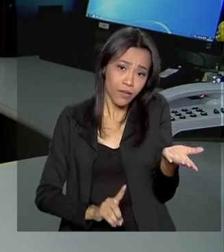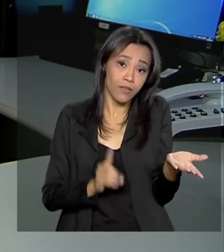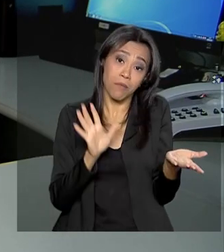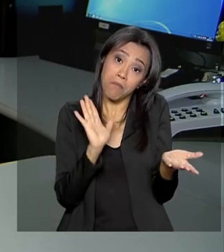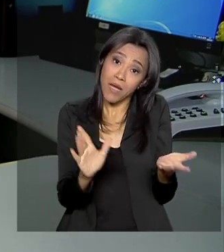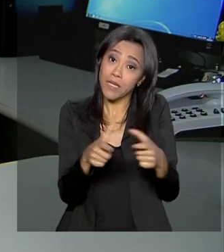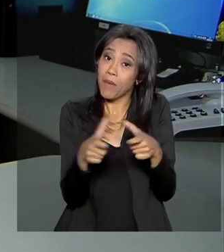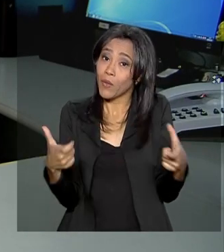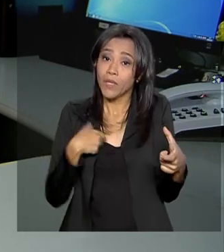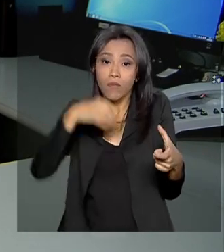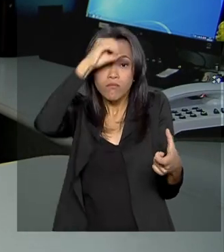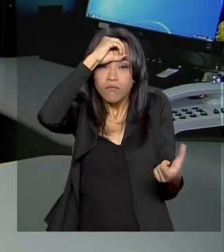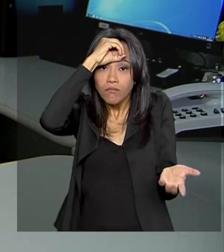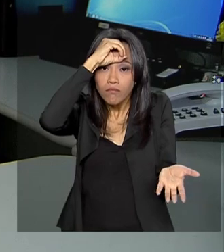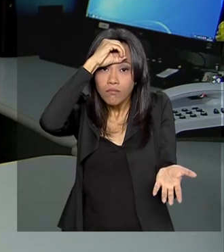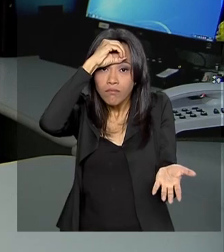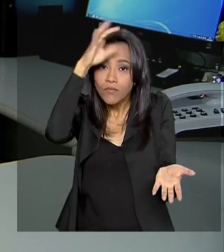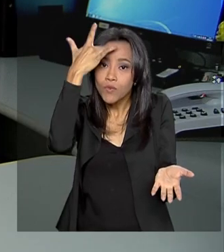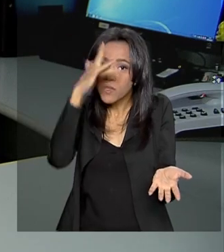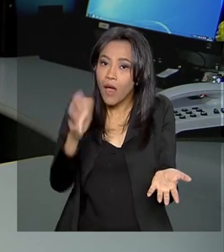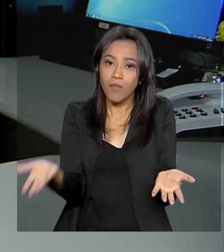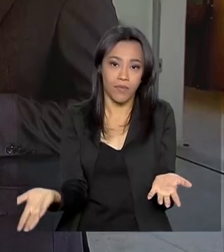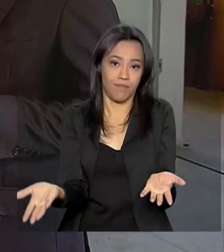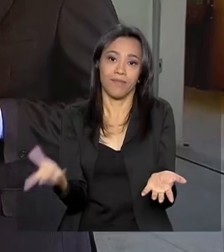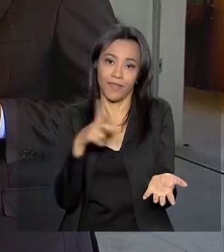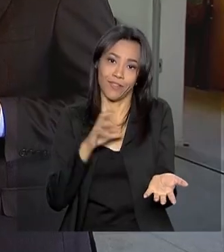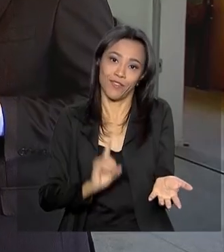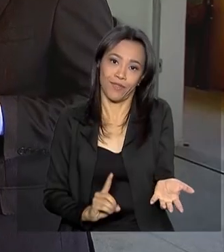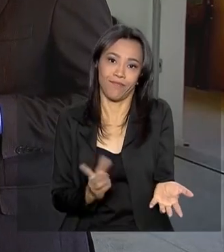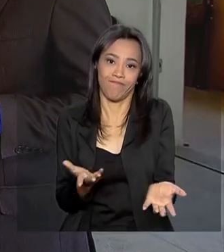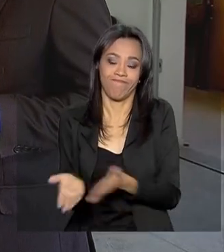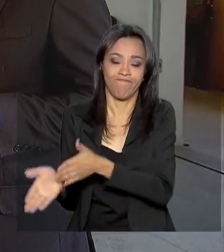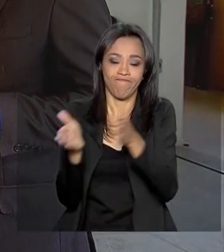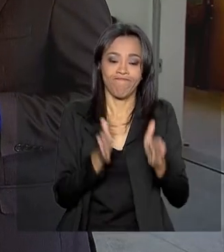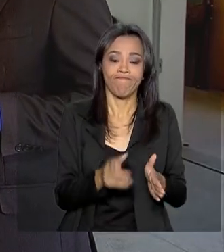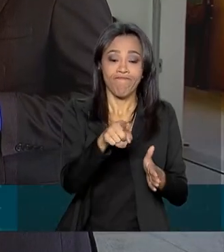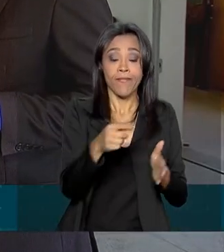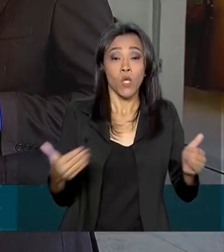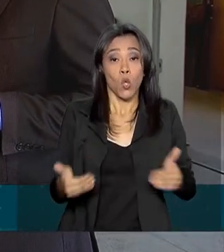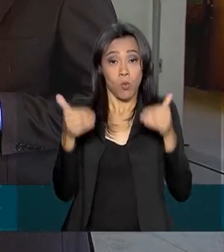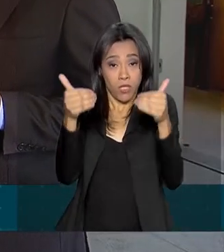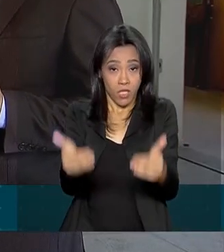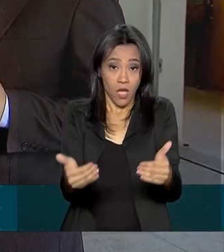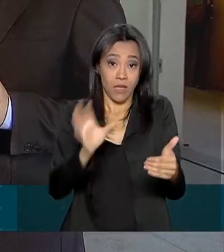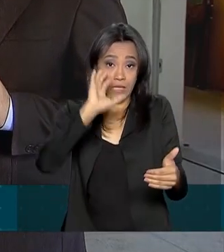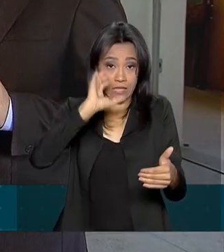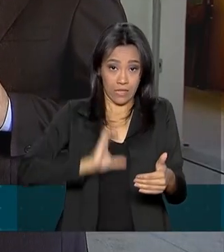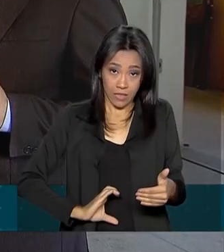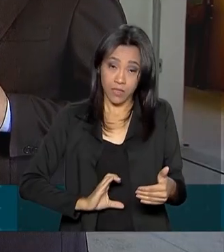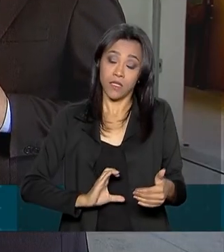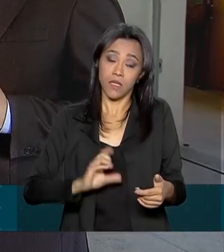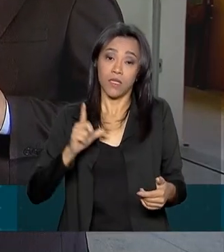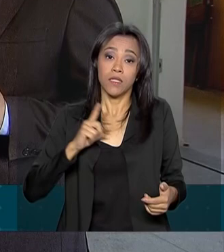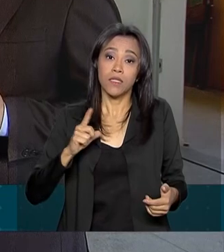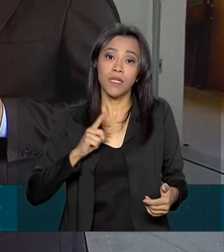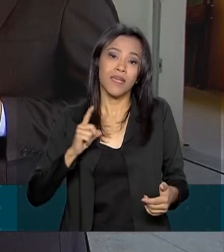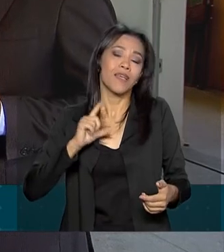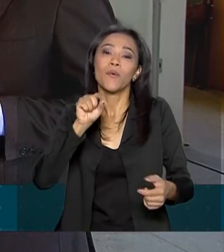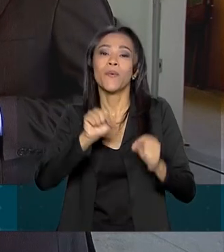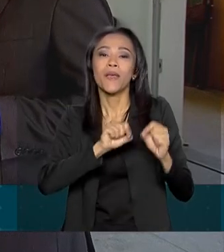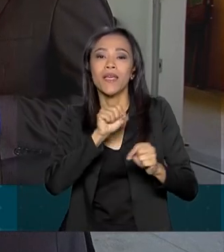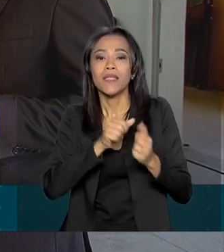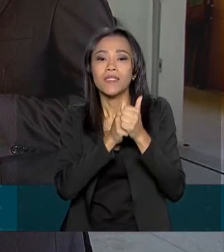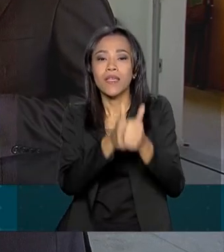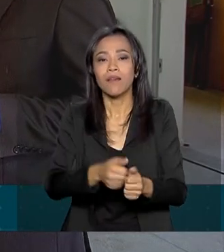Mas a maioria não conhece, desconhece mesmo. O Ministério da Cidadania mantém um cronograma especial baseado no aniversário dos